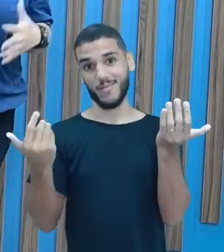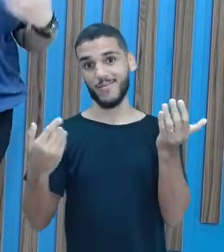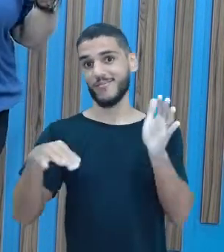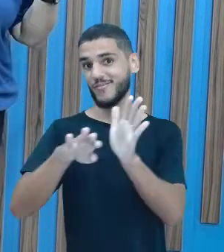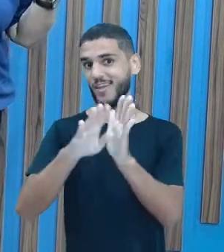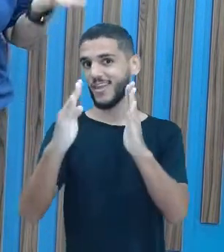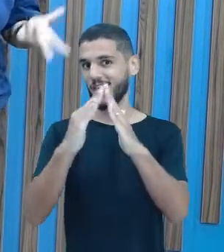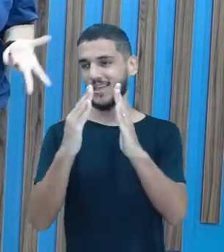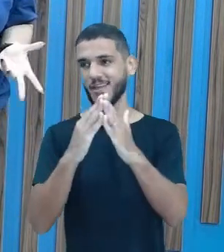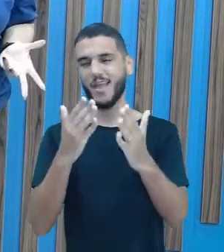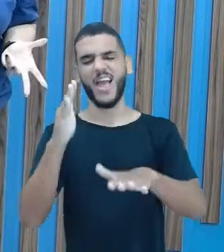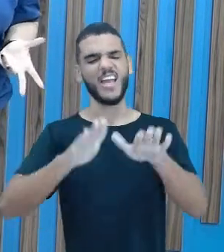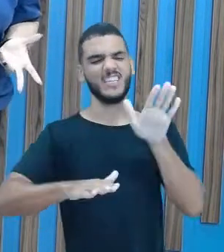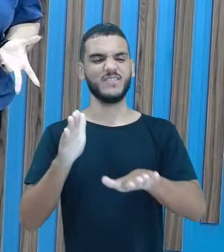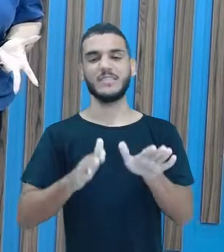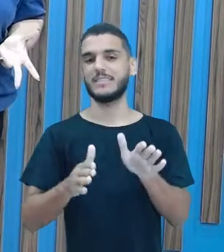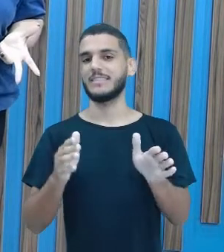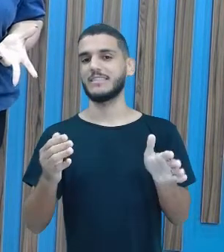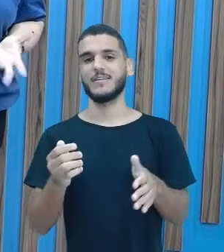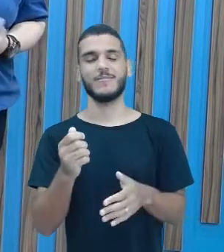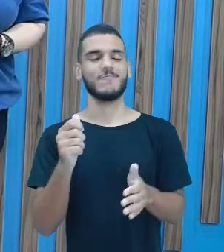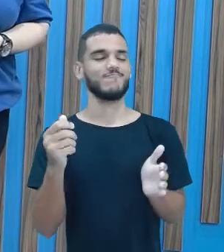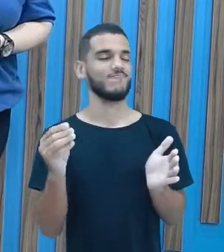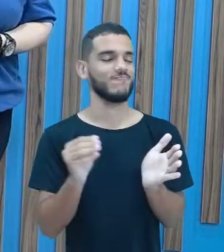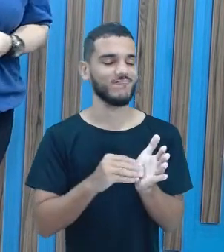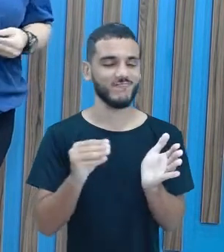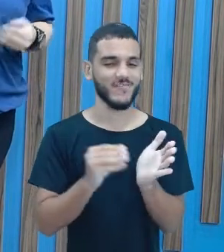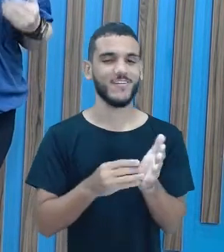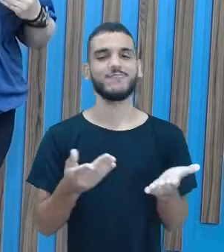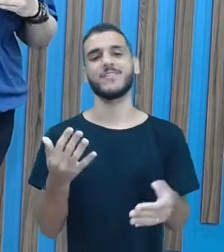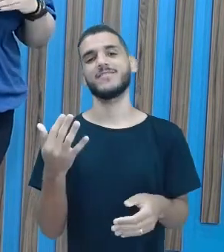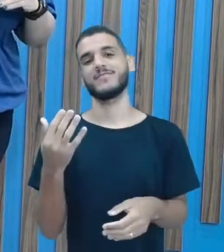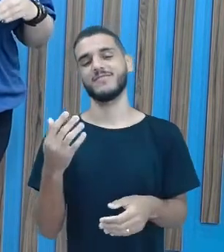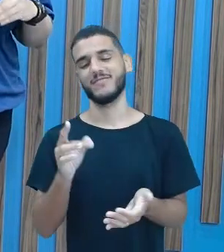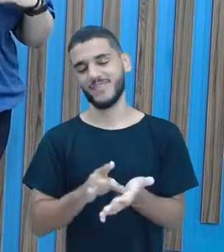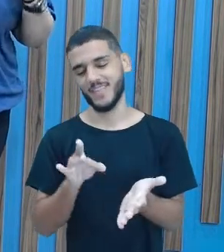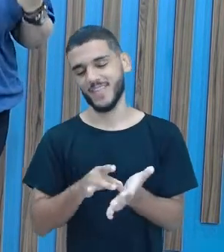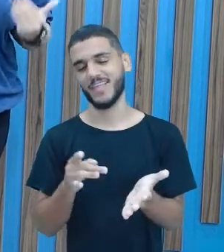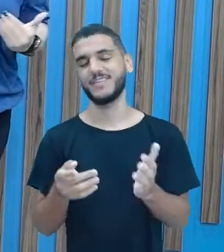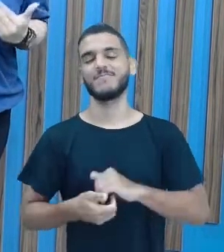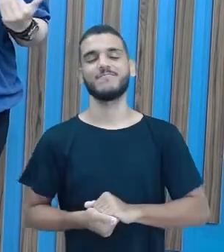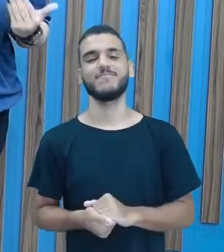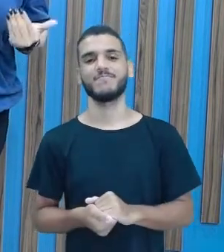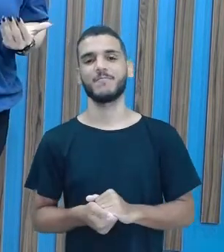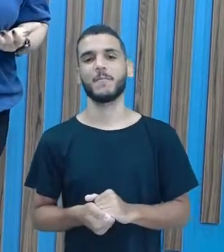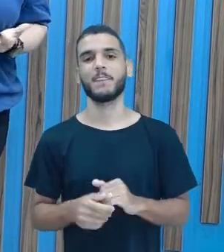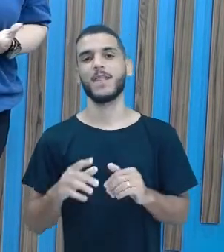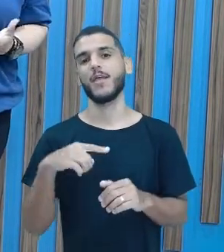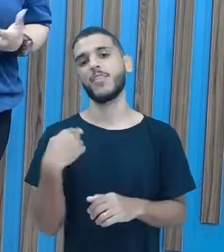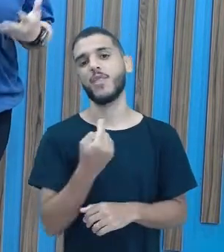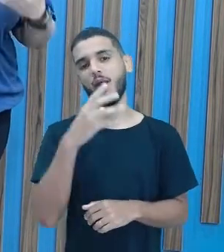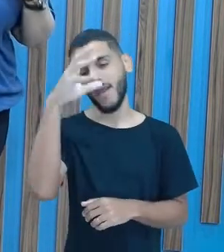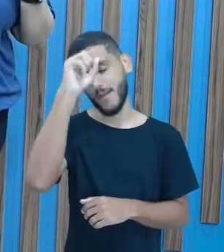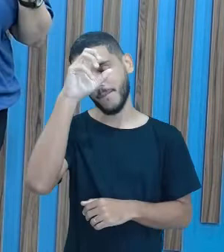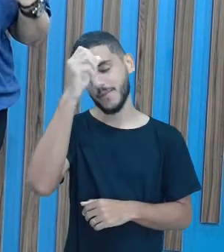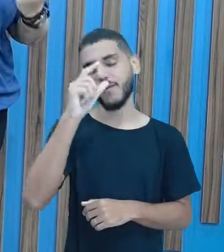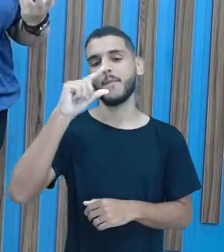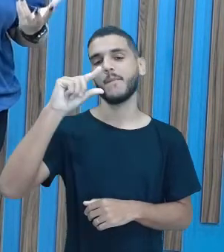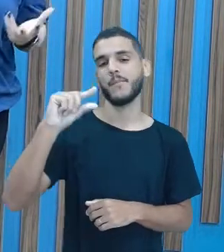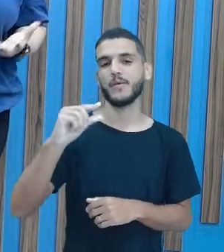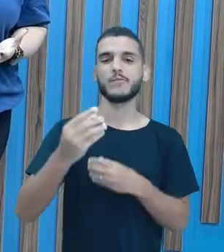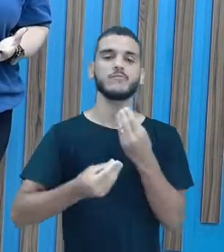vezes nem chega até nós, não é verdade? Pois é, então a gente vai aprender um pouquinho, né, como é que isso